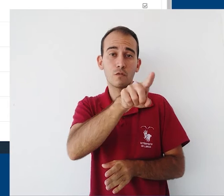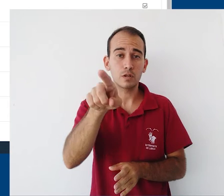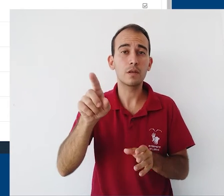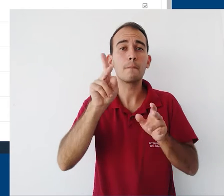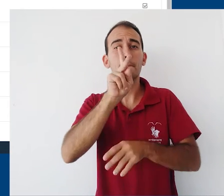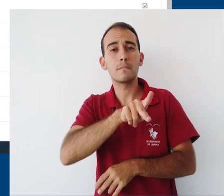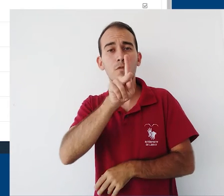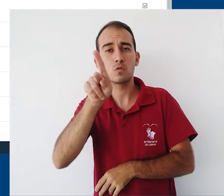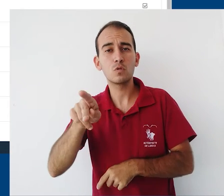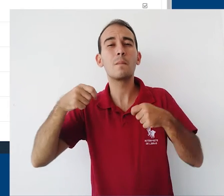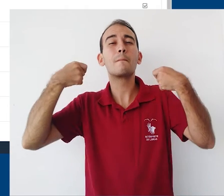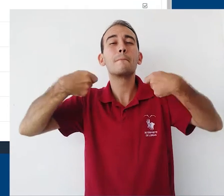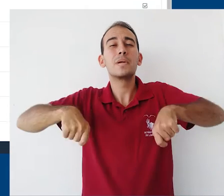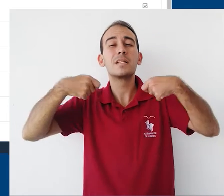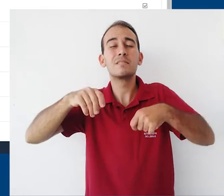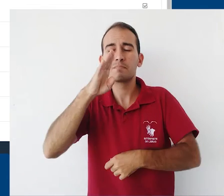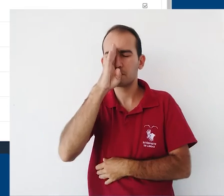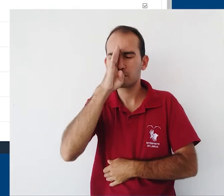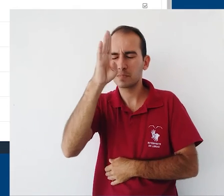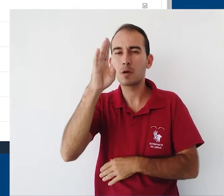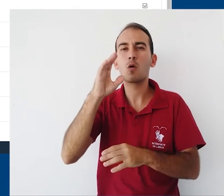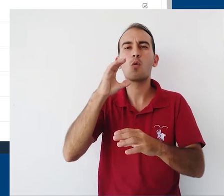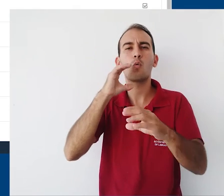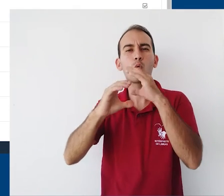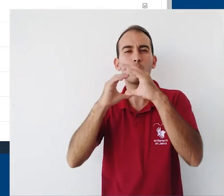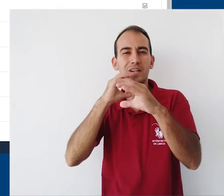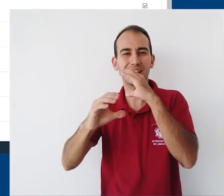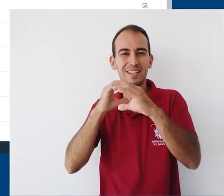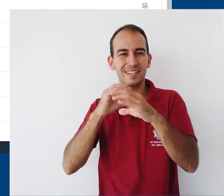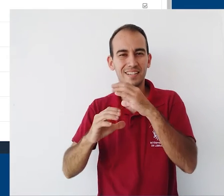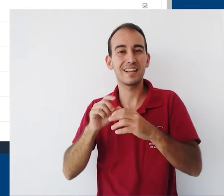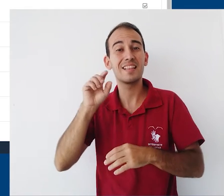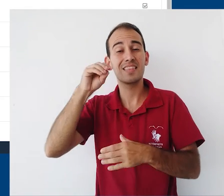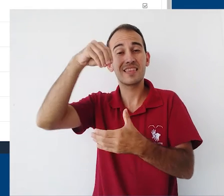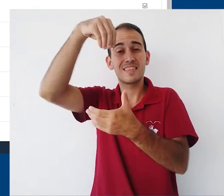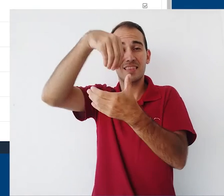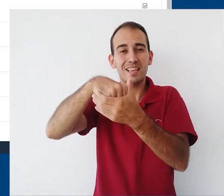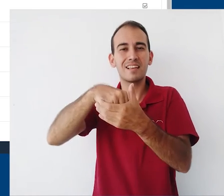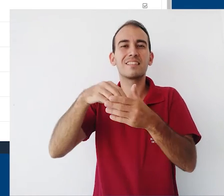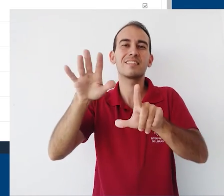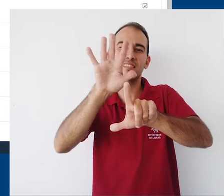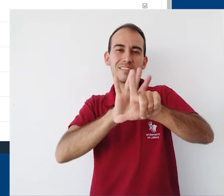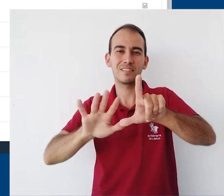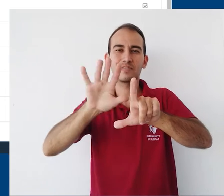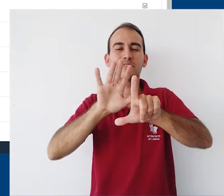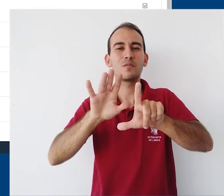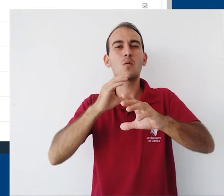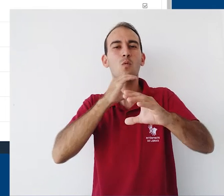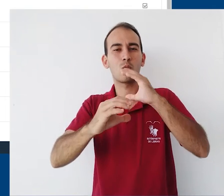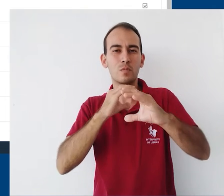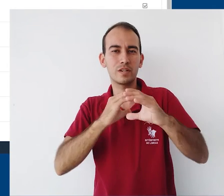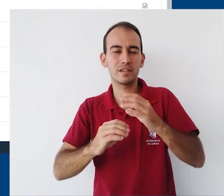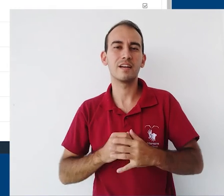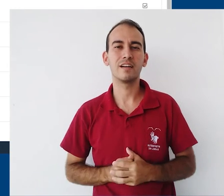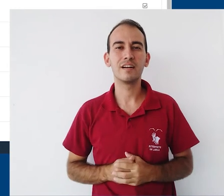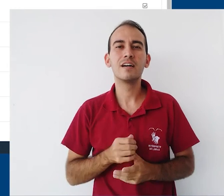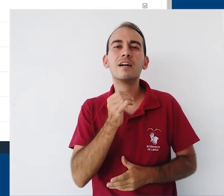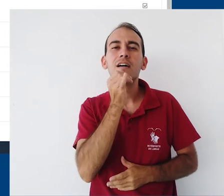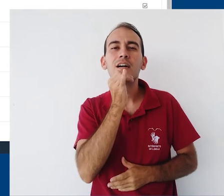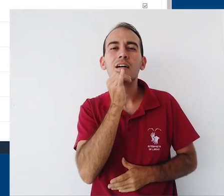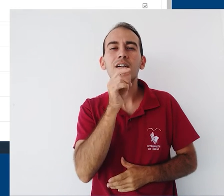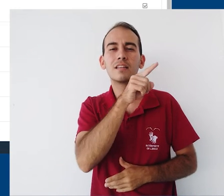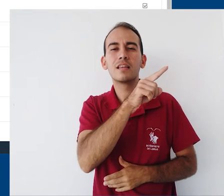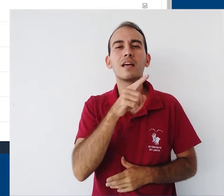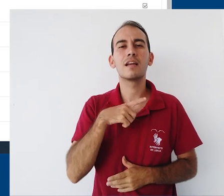requerida é a habilidade de comunicação com os outros usuários da plataforma. Para isso, a própria